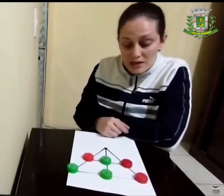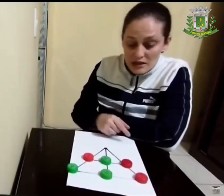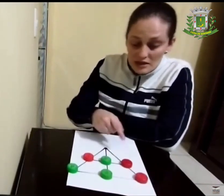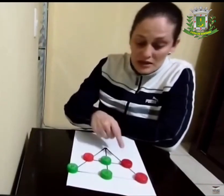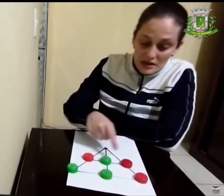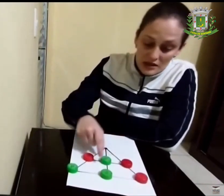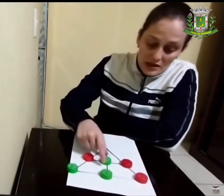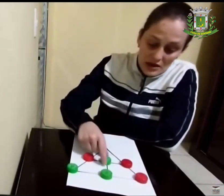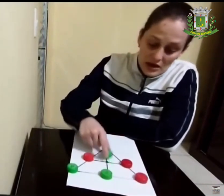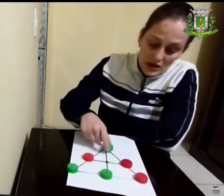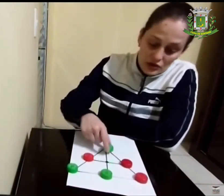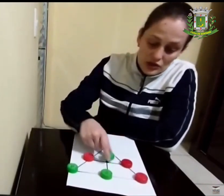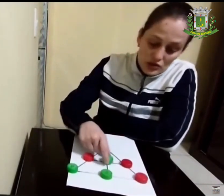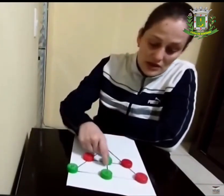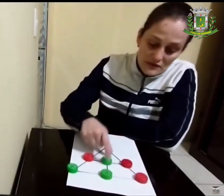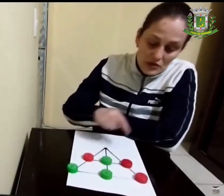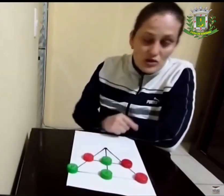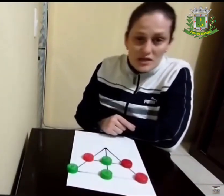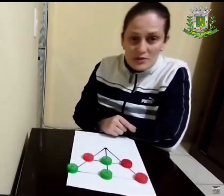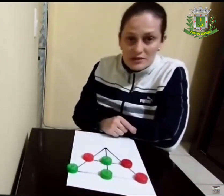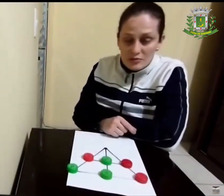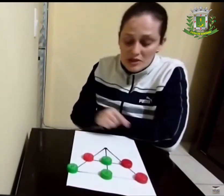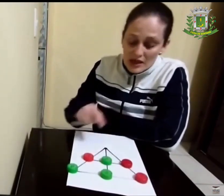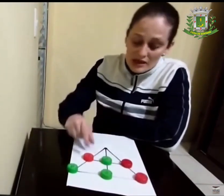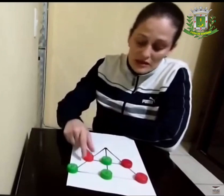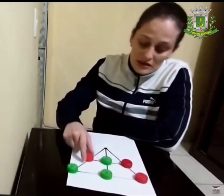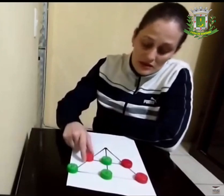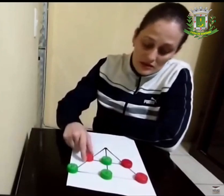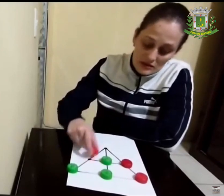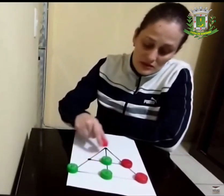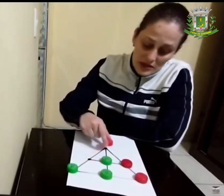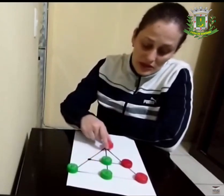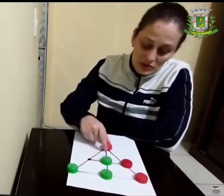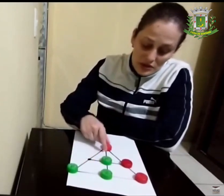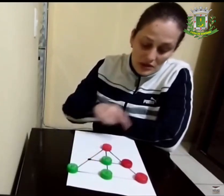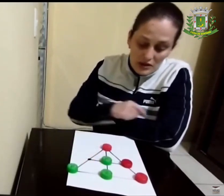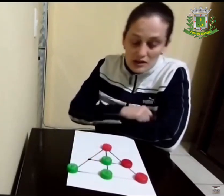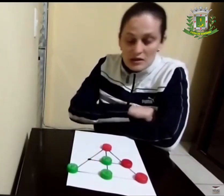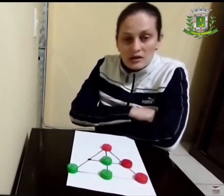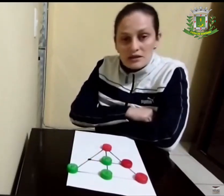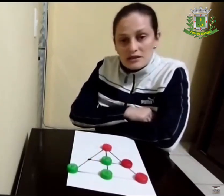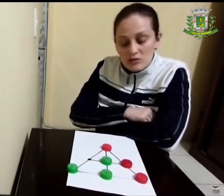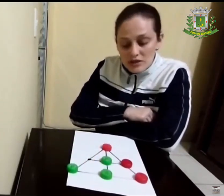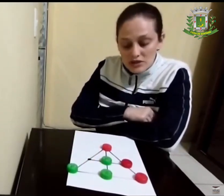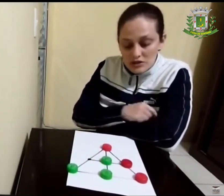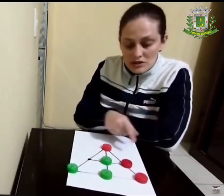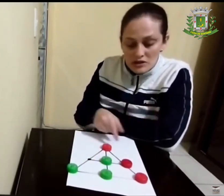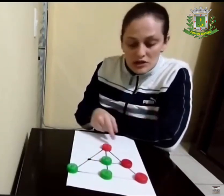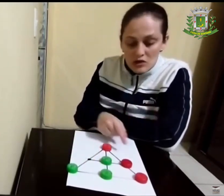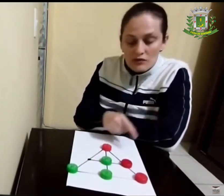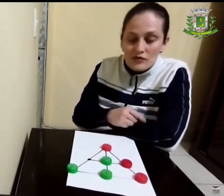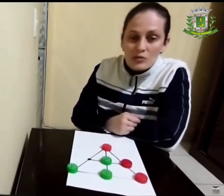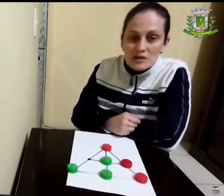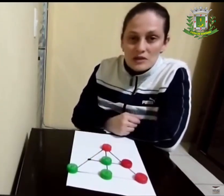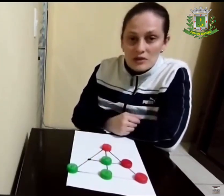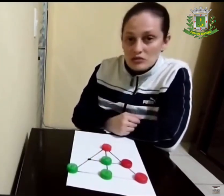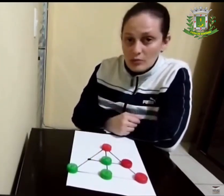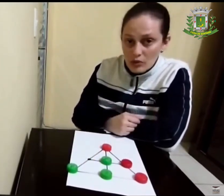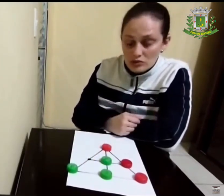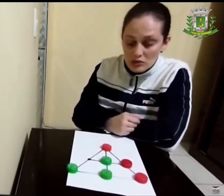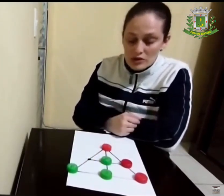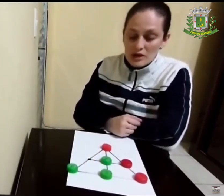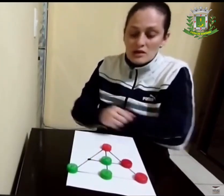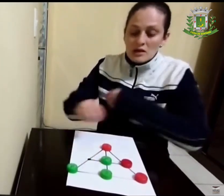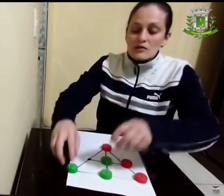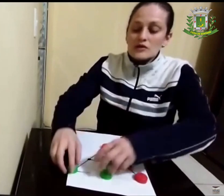Percebe-se aqui que a jogada foi uma jogada precipitada, certo? E inicialmente já houve a formação